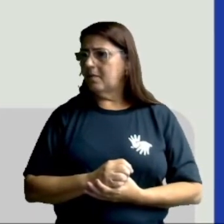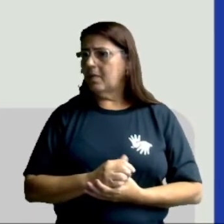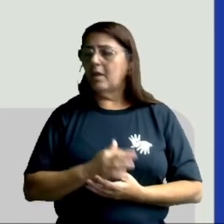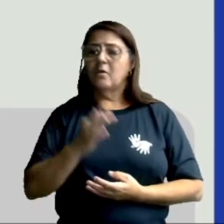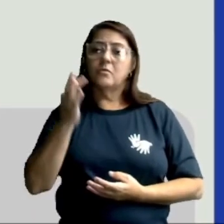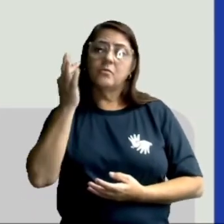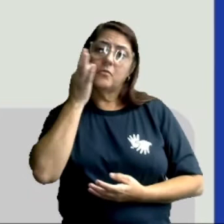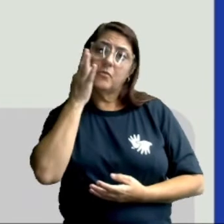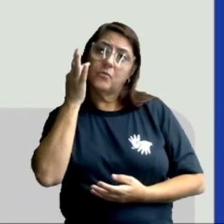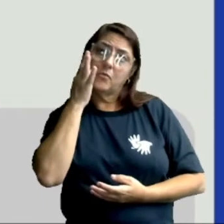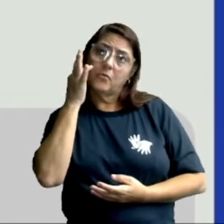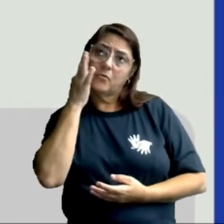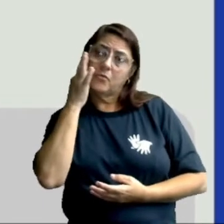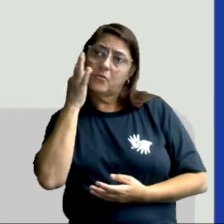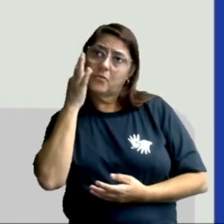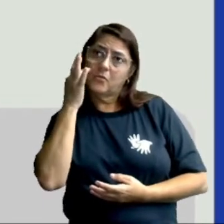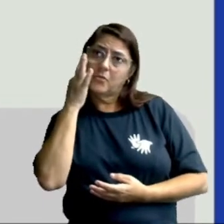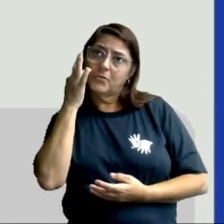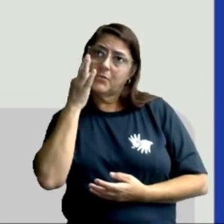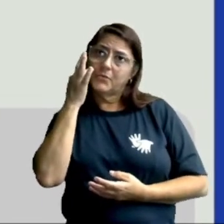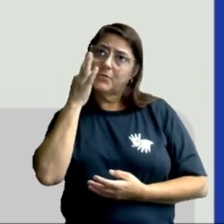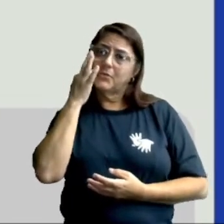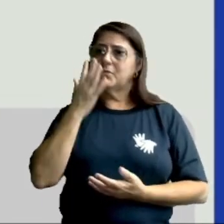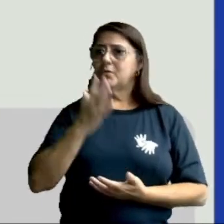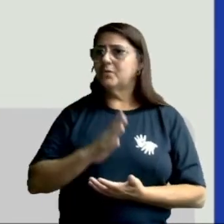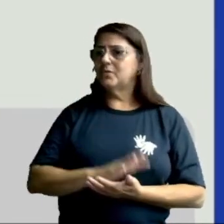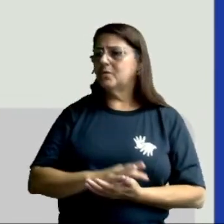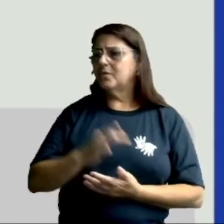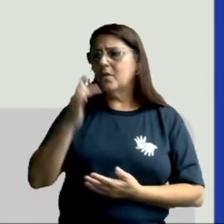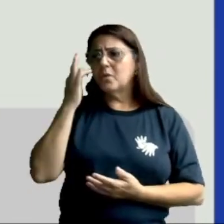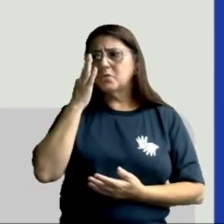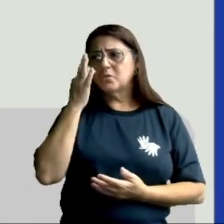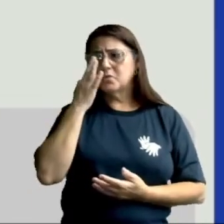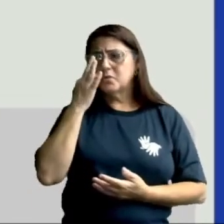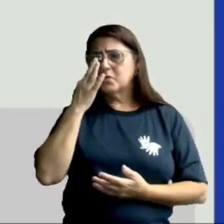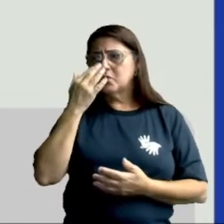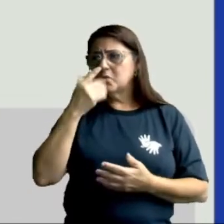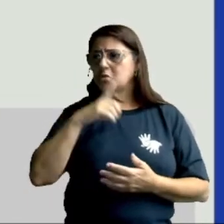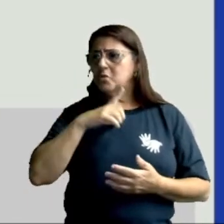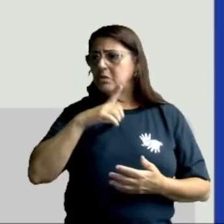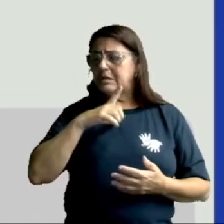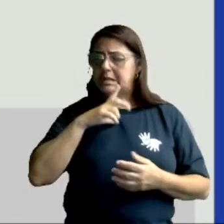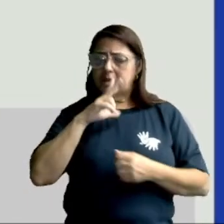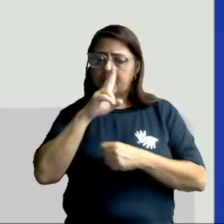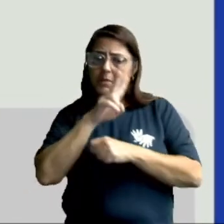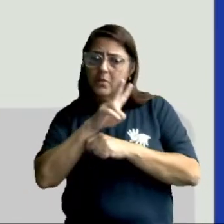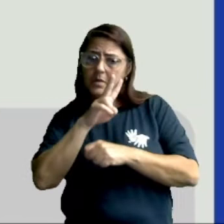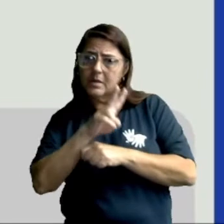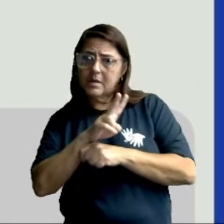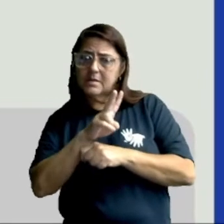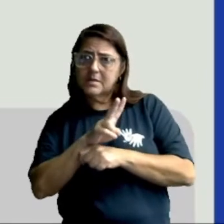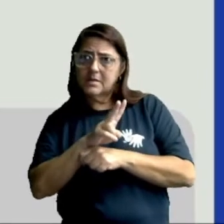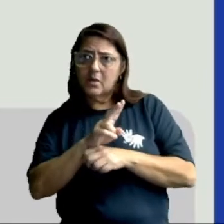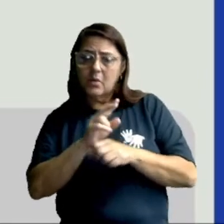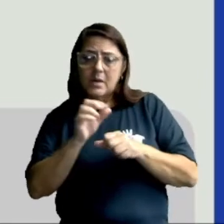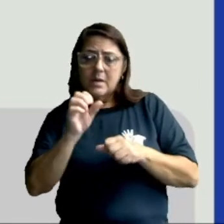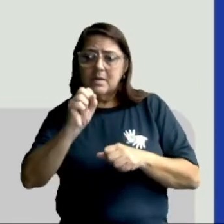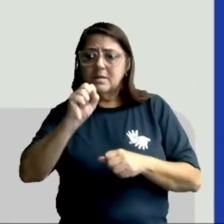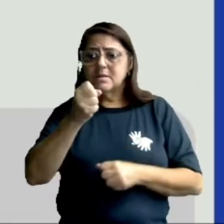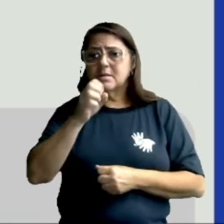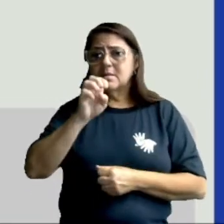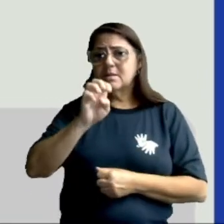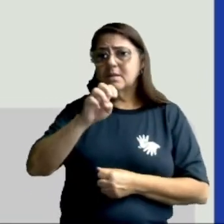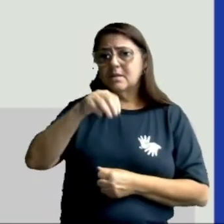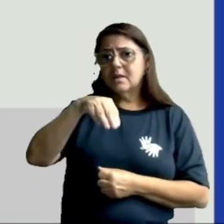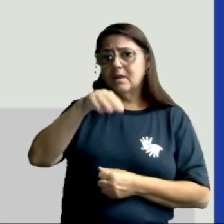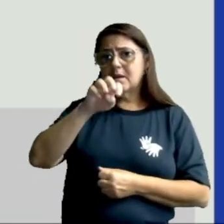Agora vamos falar um pouquinho sobre os frutos. Os frutos guardam e protegem as sementes e servem